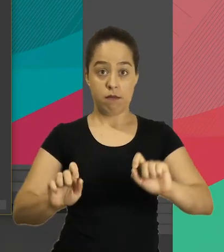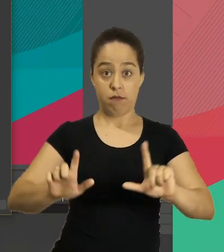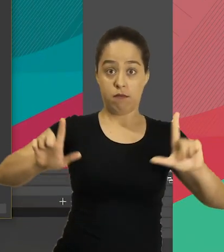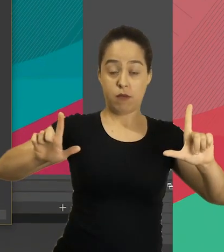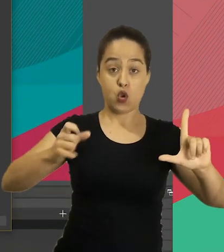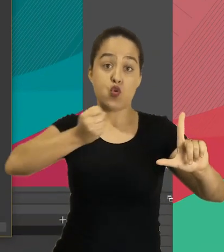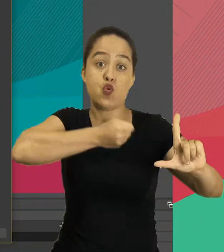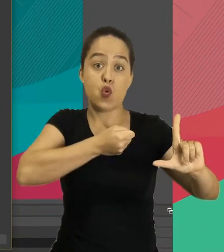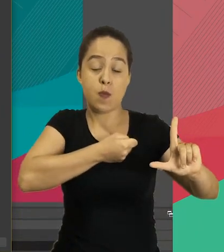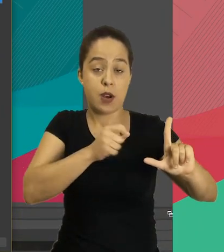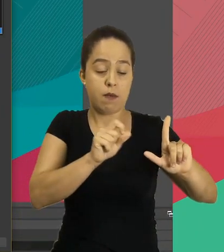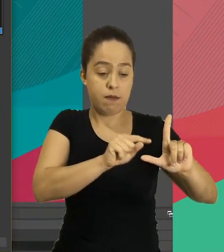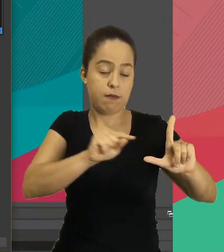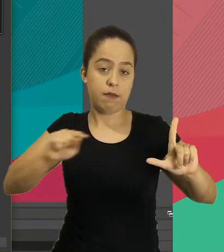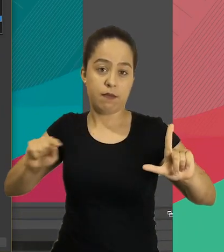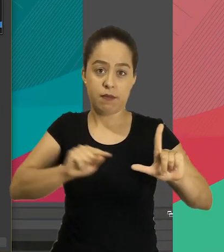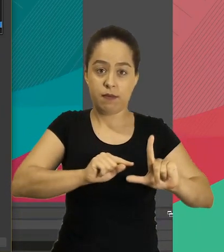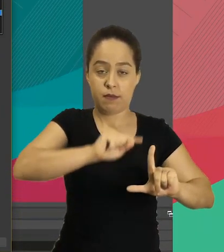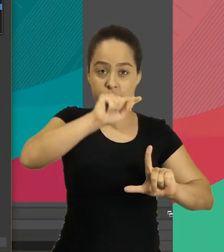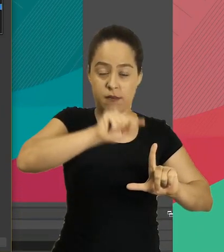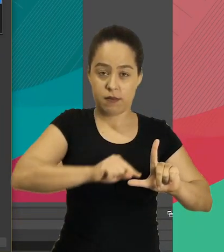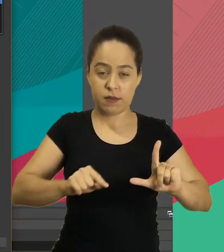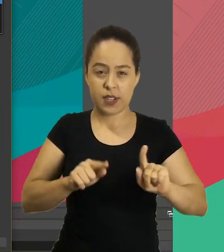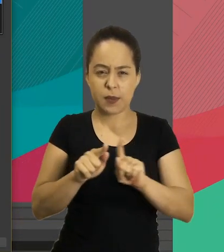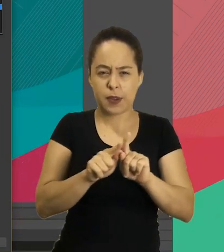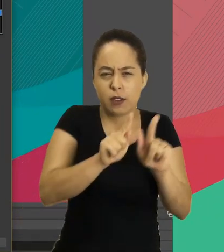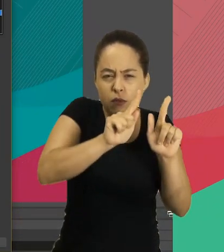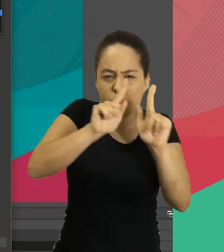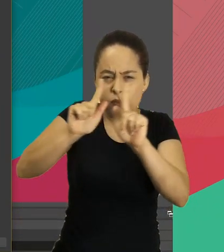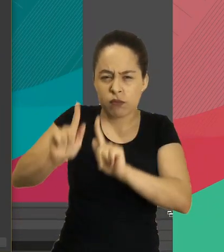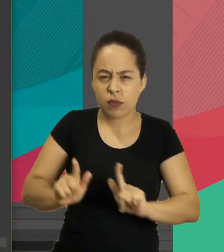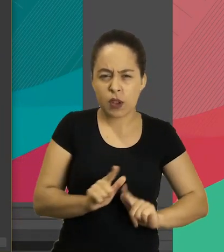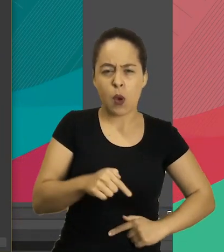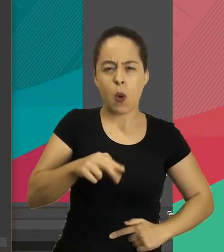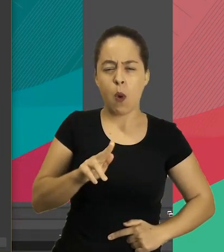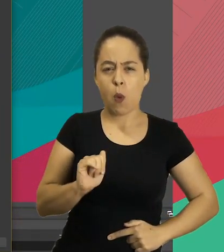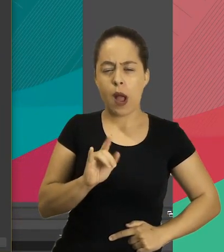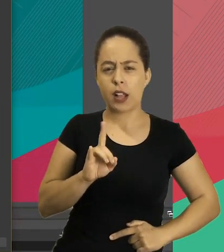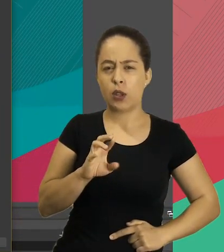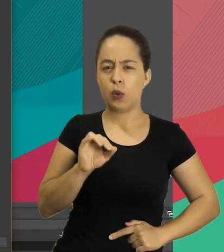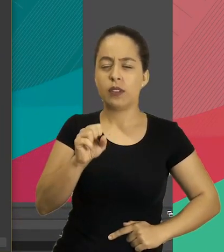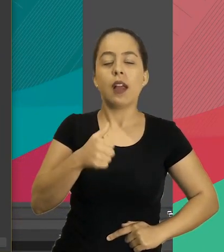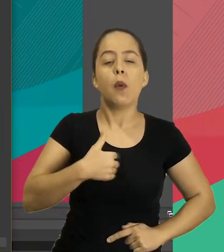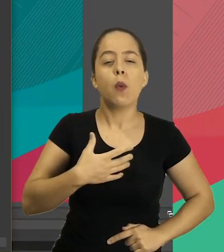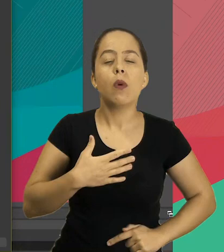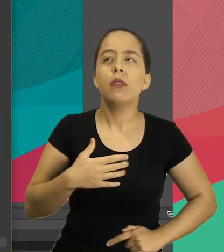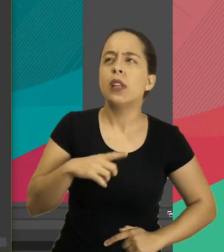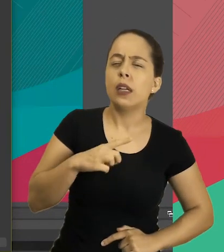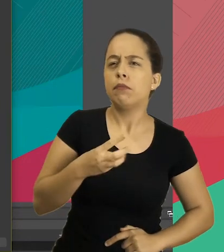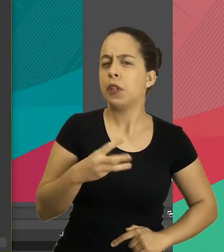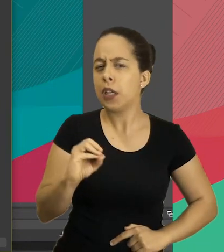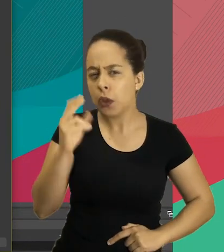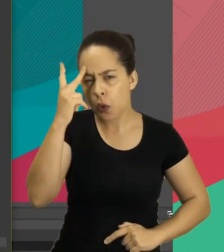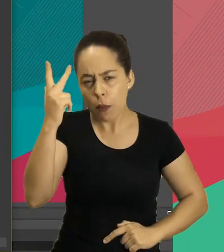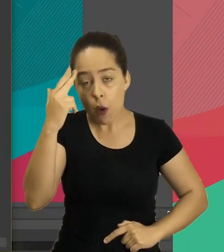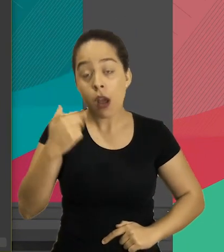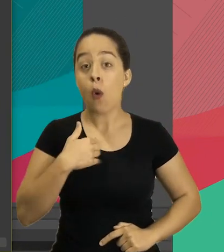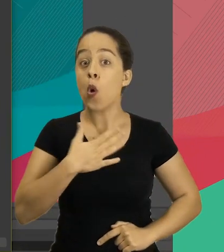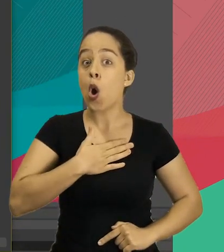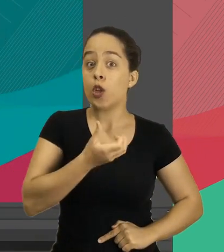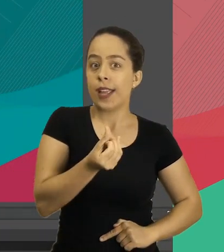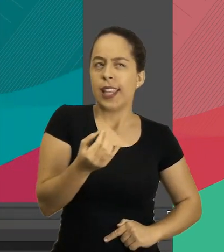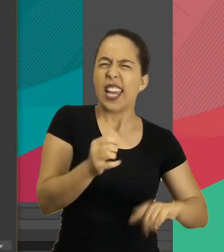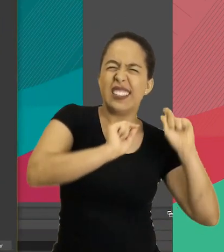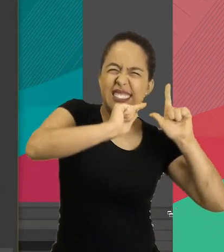saída a taxa de quadros normalmente ela é em 30 mas aí eu gosto de transmitir em 60